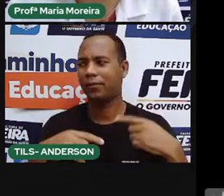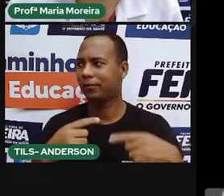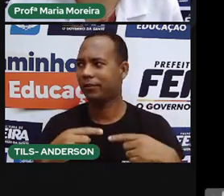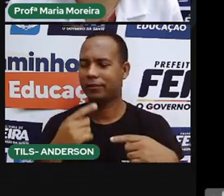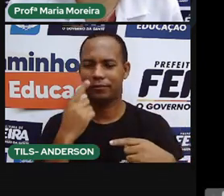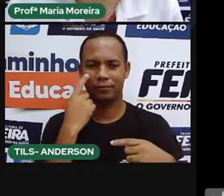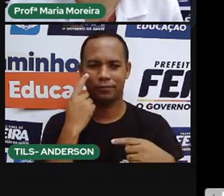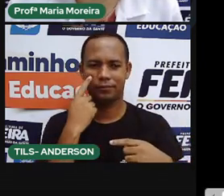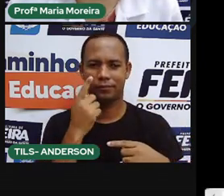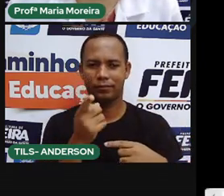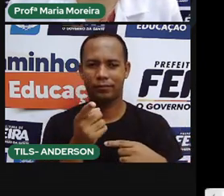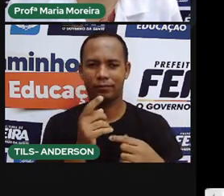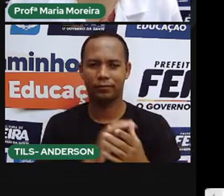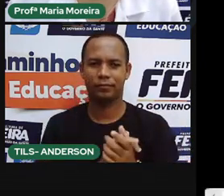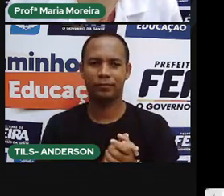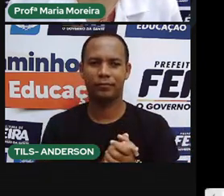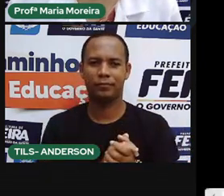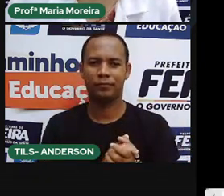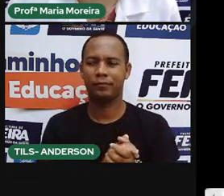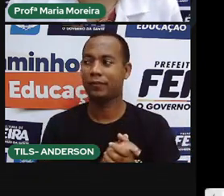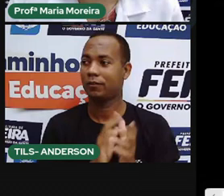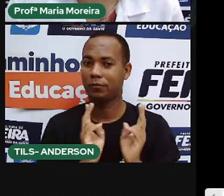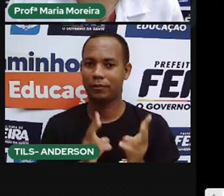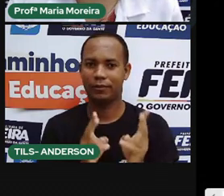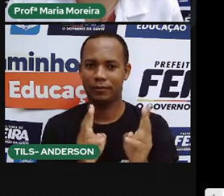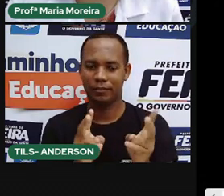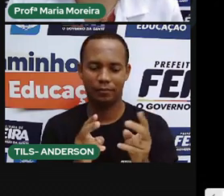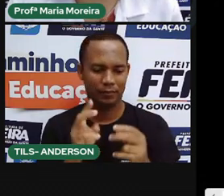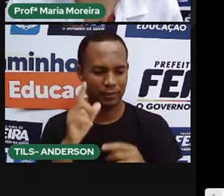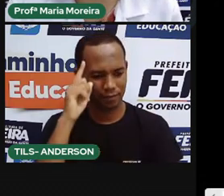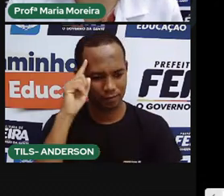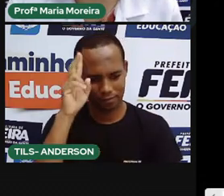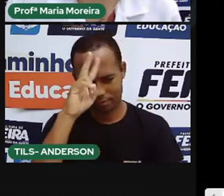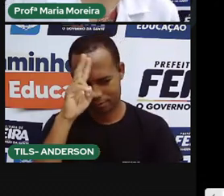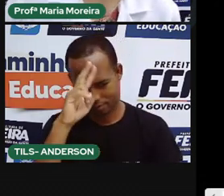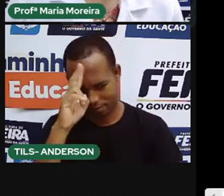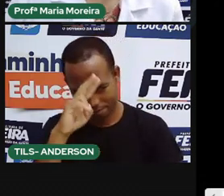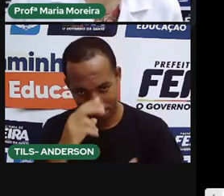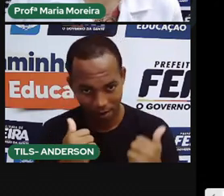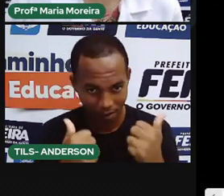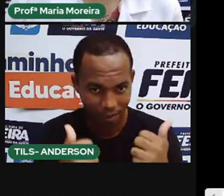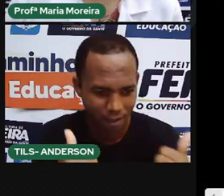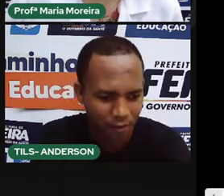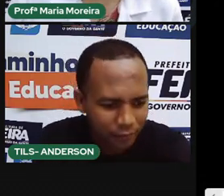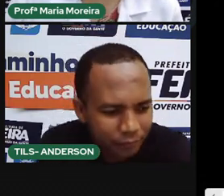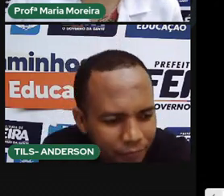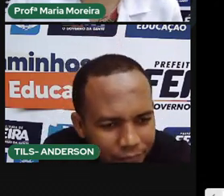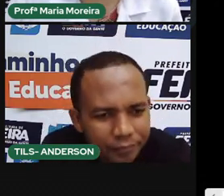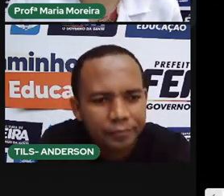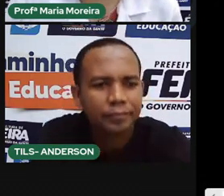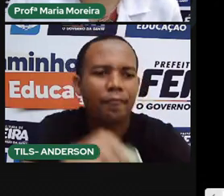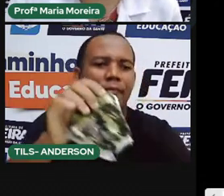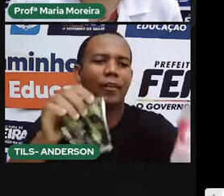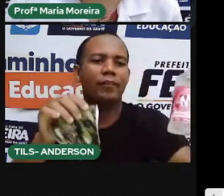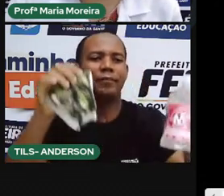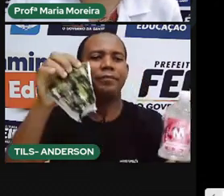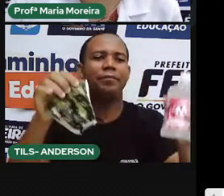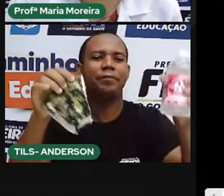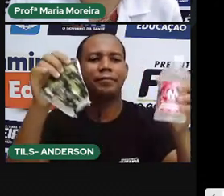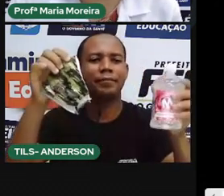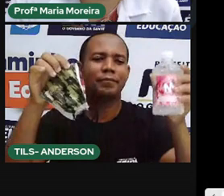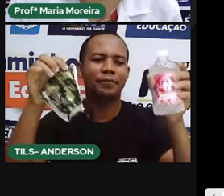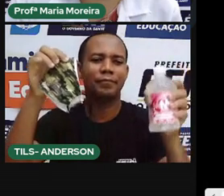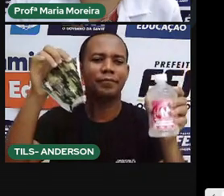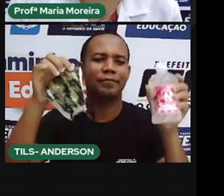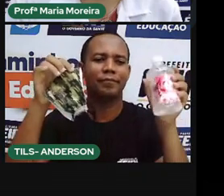Olha, opa, aqui é o de sempre. Lavar as mãos, usar álcool em gel. Cadê o álcool em gel, Anderson?